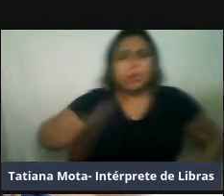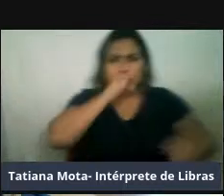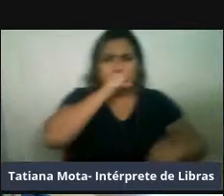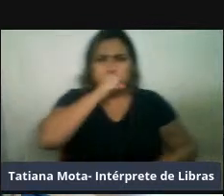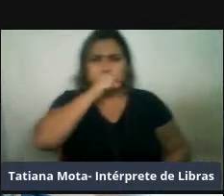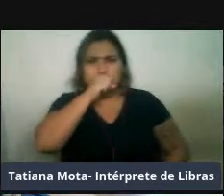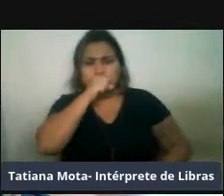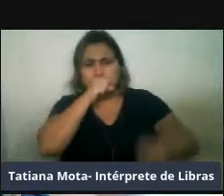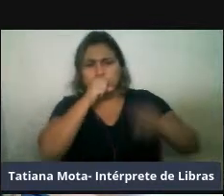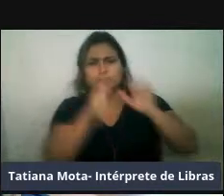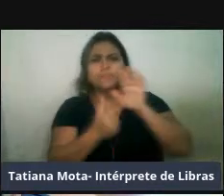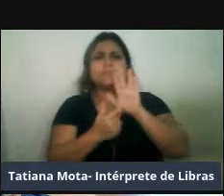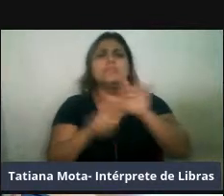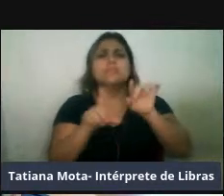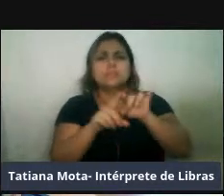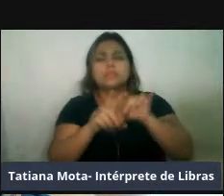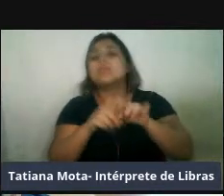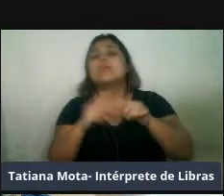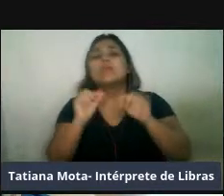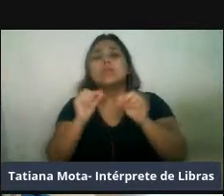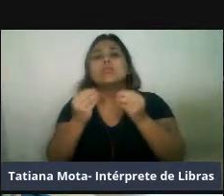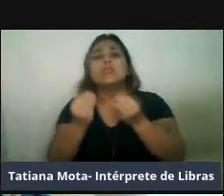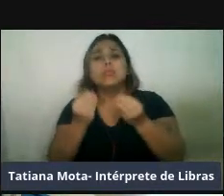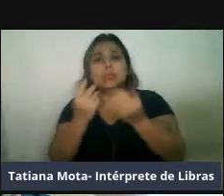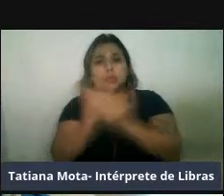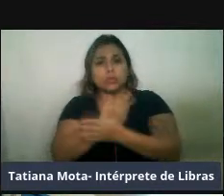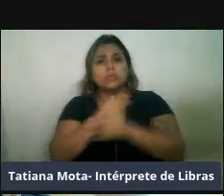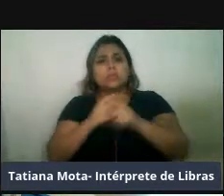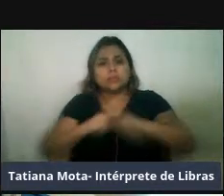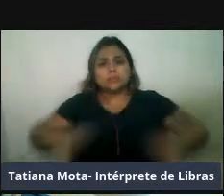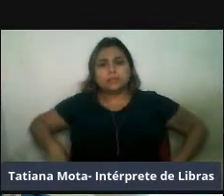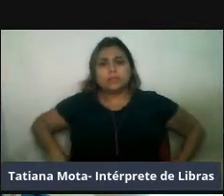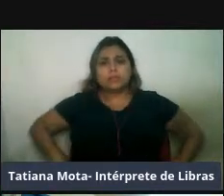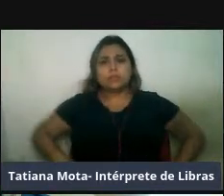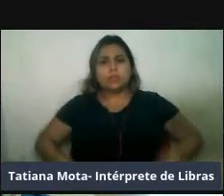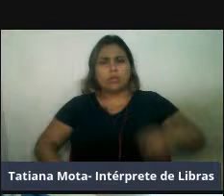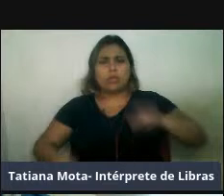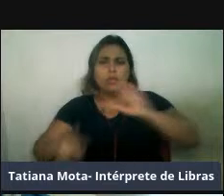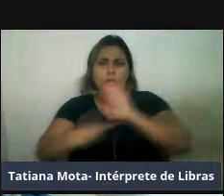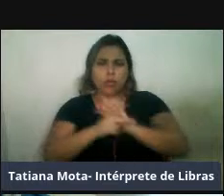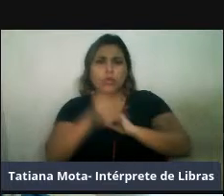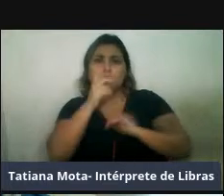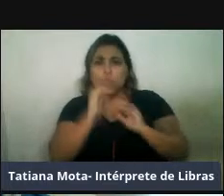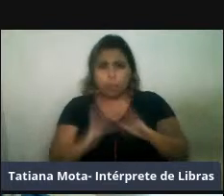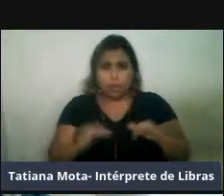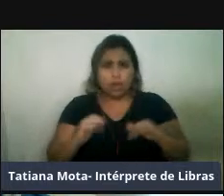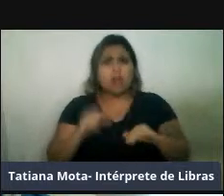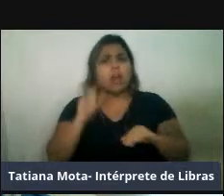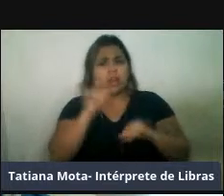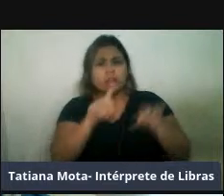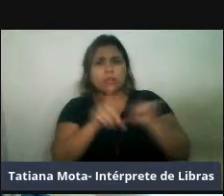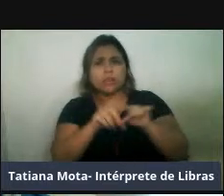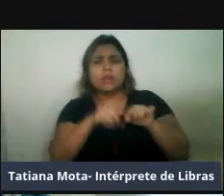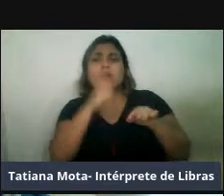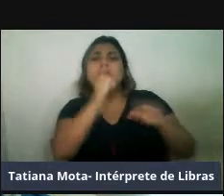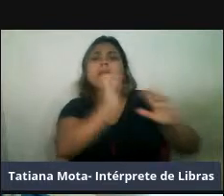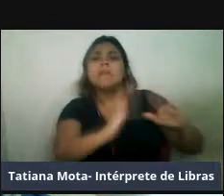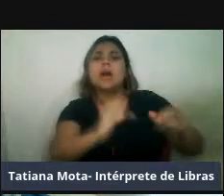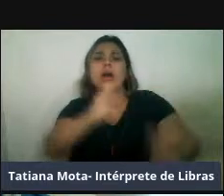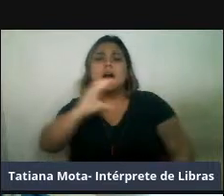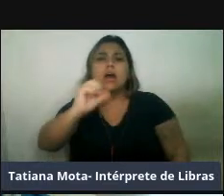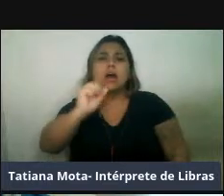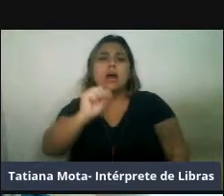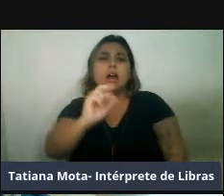lago, que chega a ser um terço mais ou menos da salinidade do mar, ele é chamado também de mar, né, o mar cáspio, então fica ali na região da Rússia,